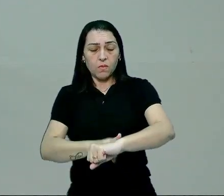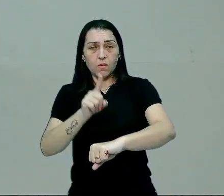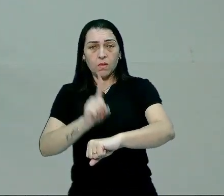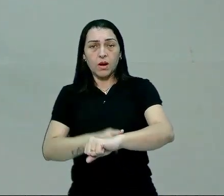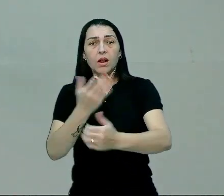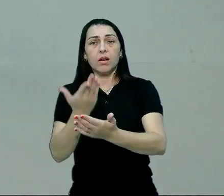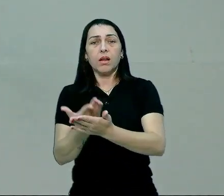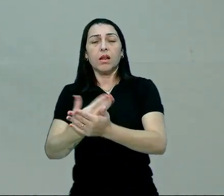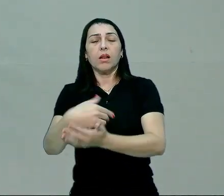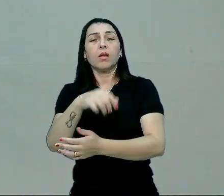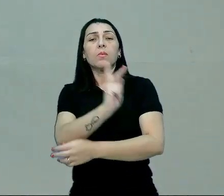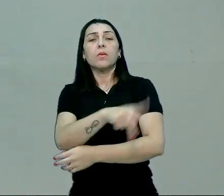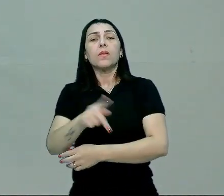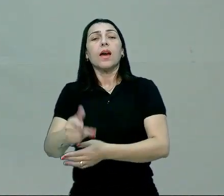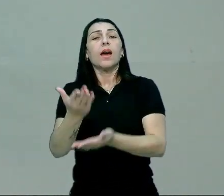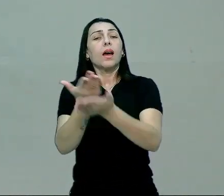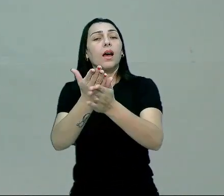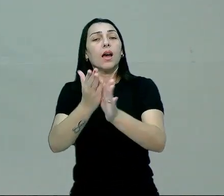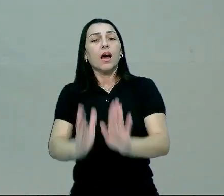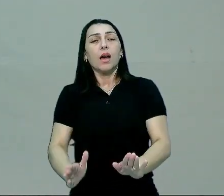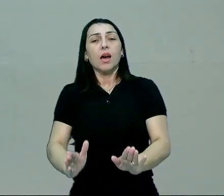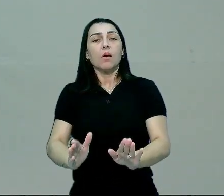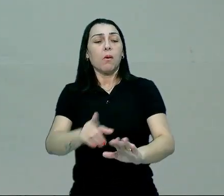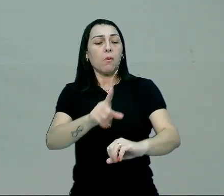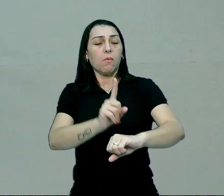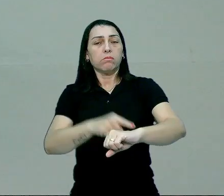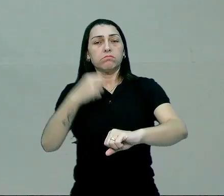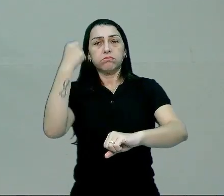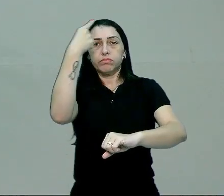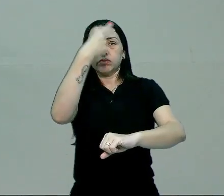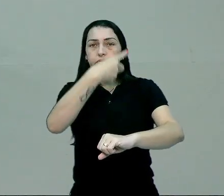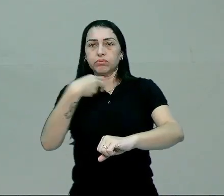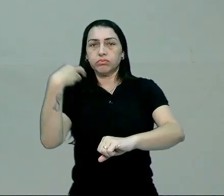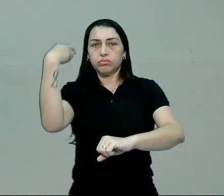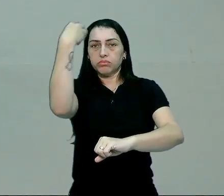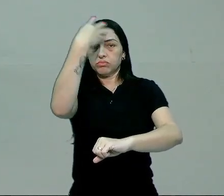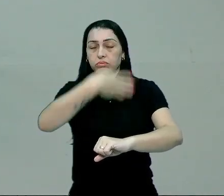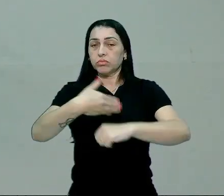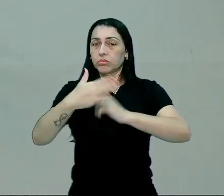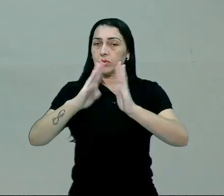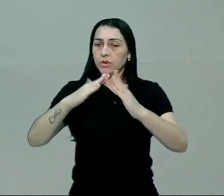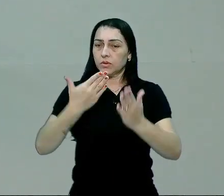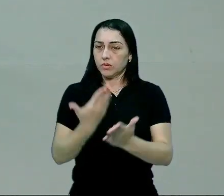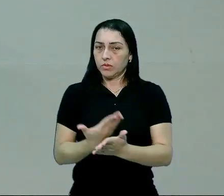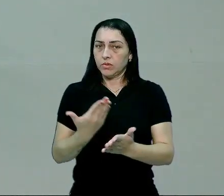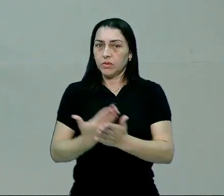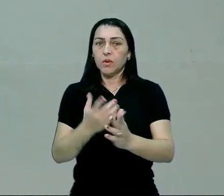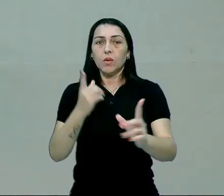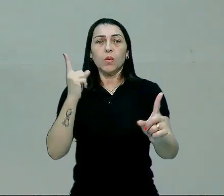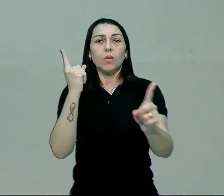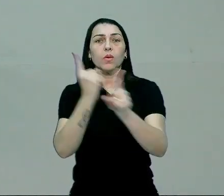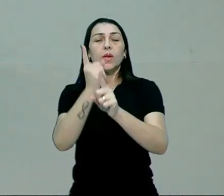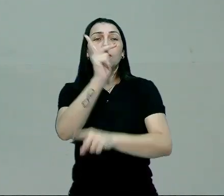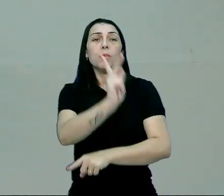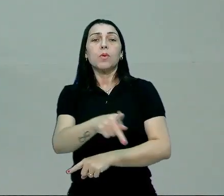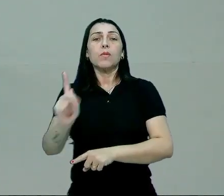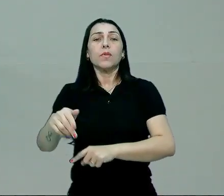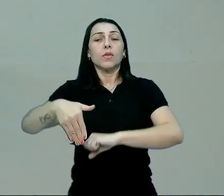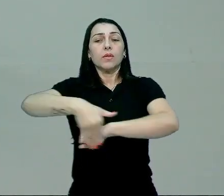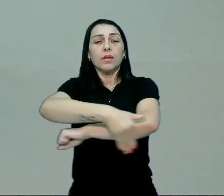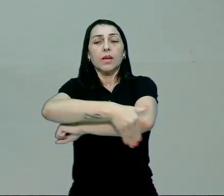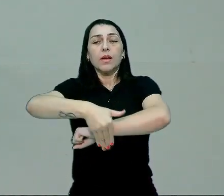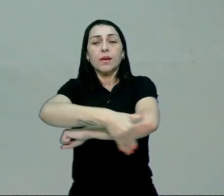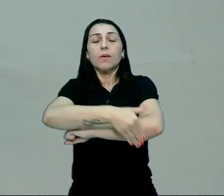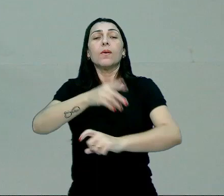aula do professor? Acabou aquela carga horária diária da escola? Ah, eu encontrei o professor na